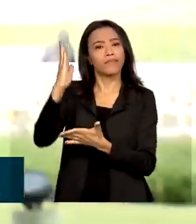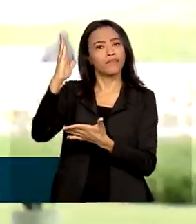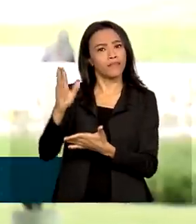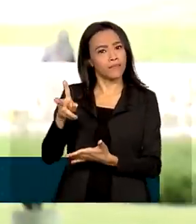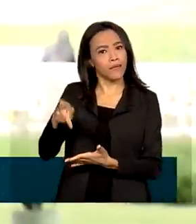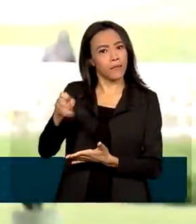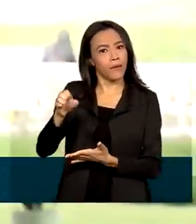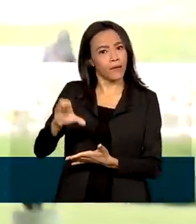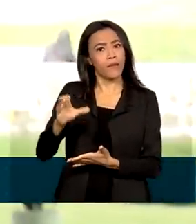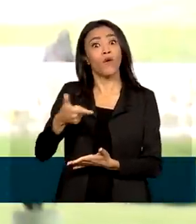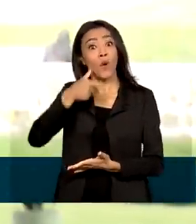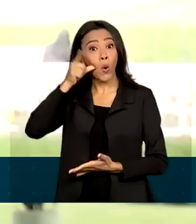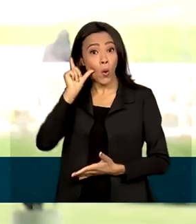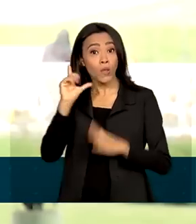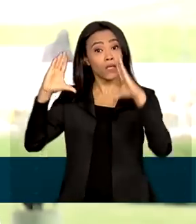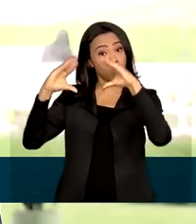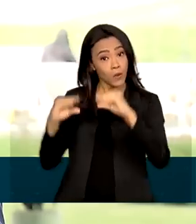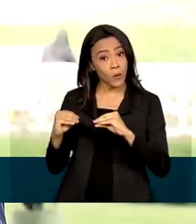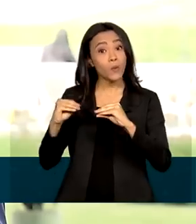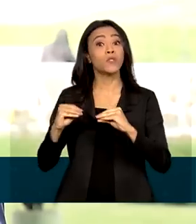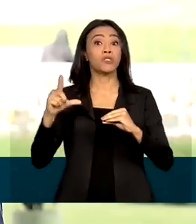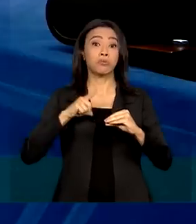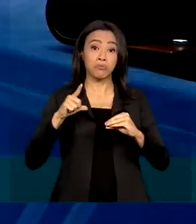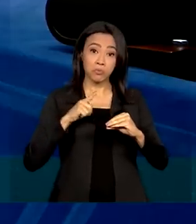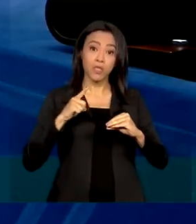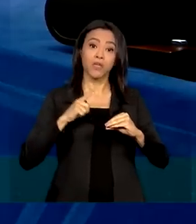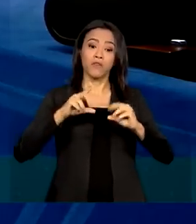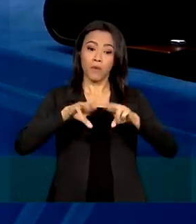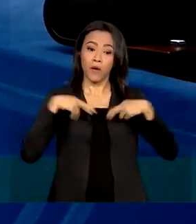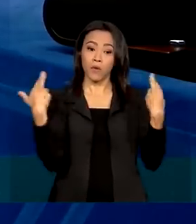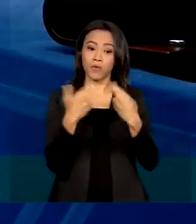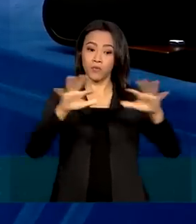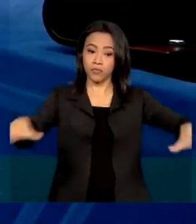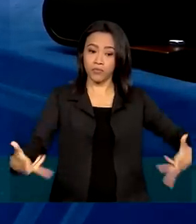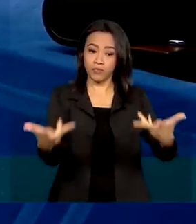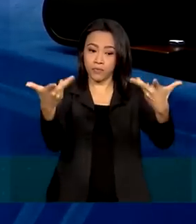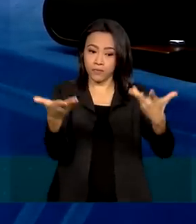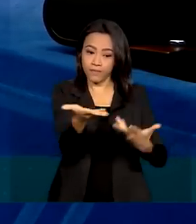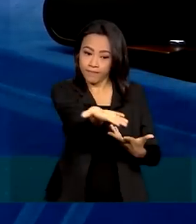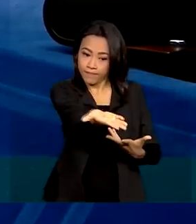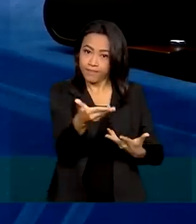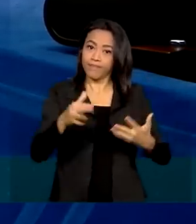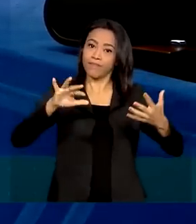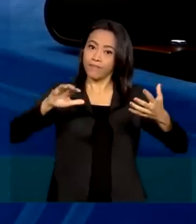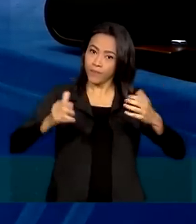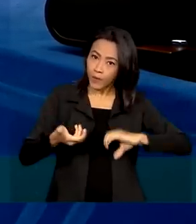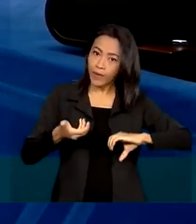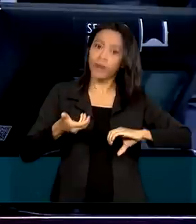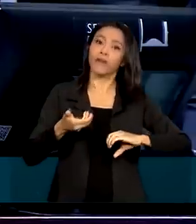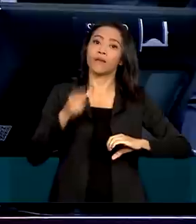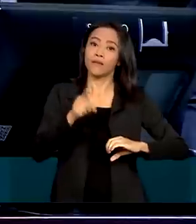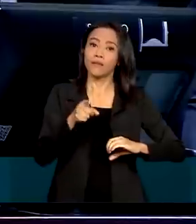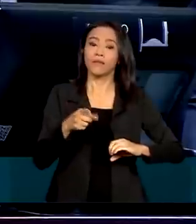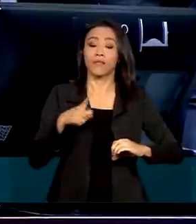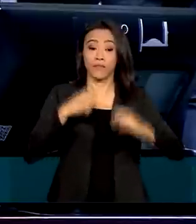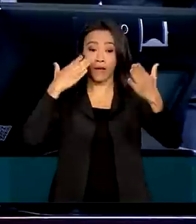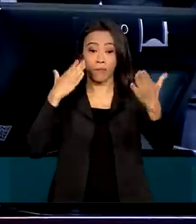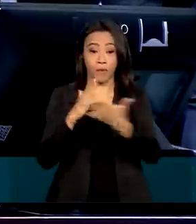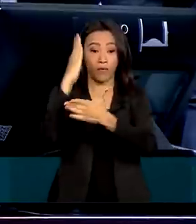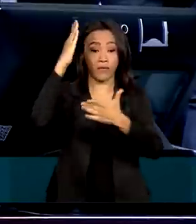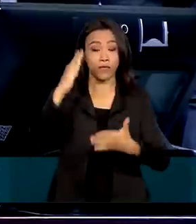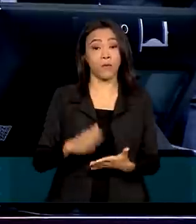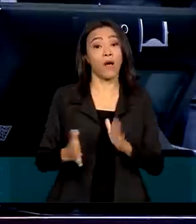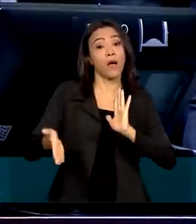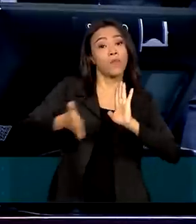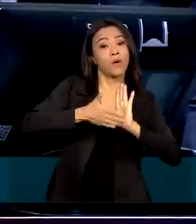ocorreu ontem à noite em sessão solene do Congresso Nacional, logo após a aprovação da matéria no Senado. O texto